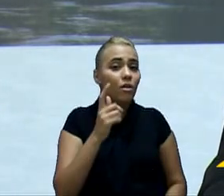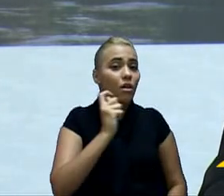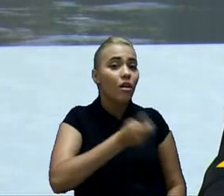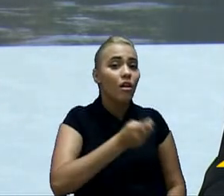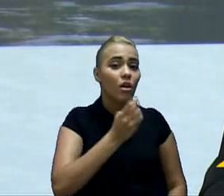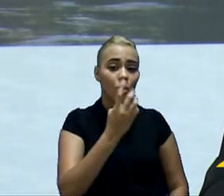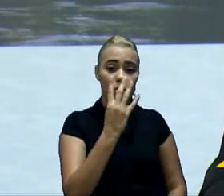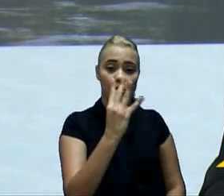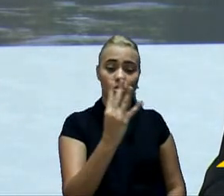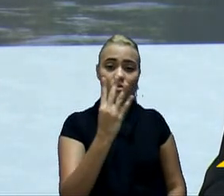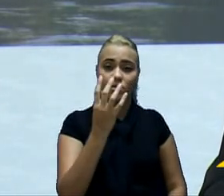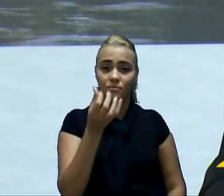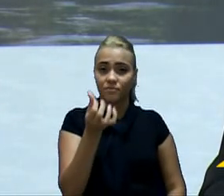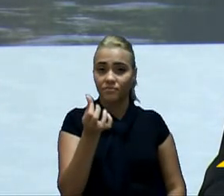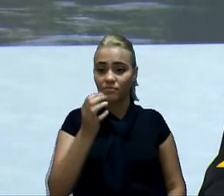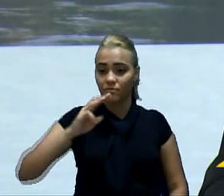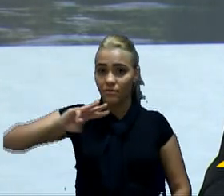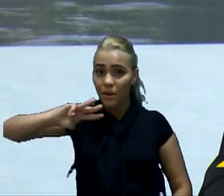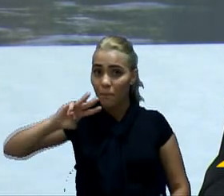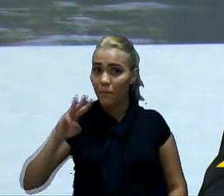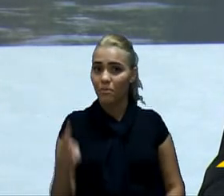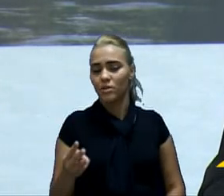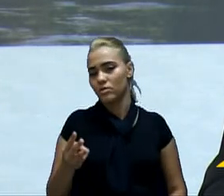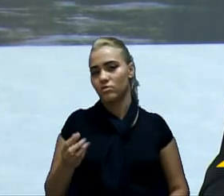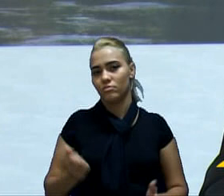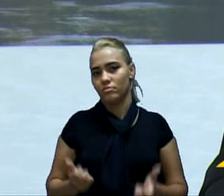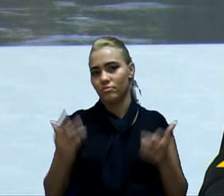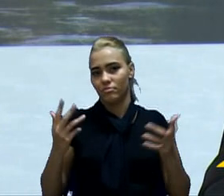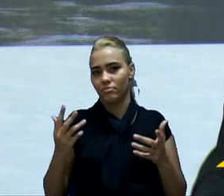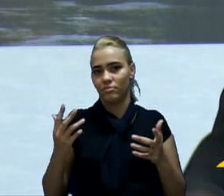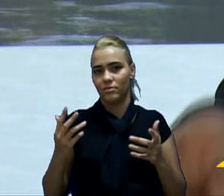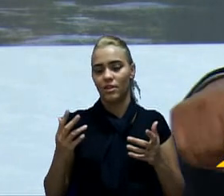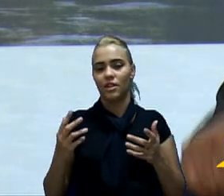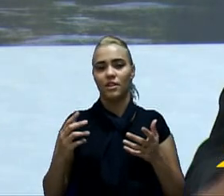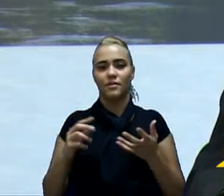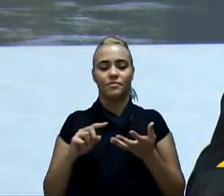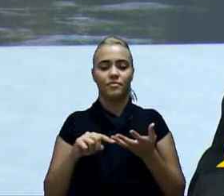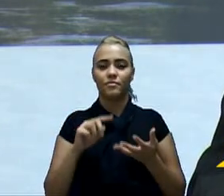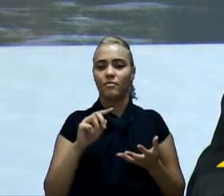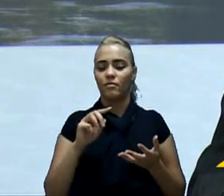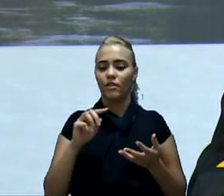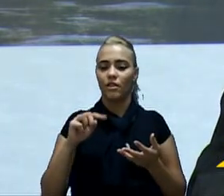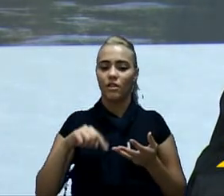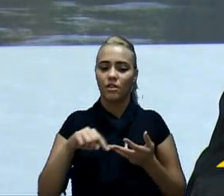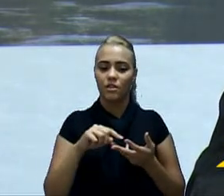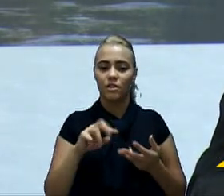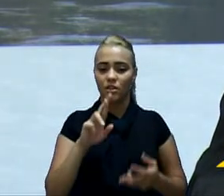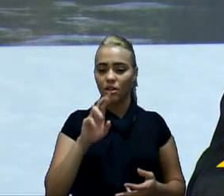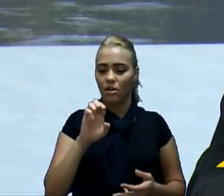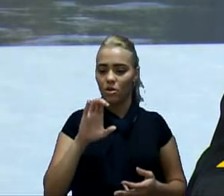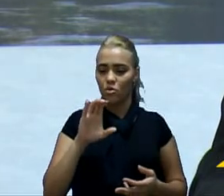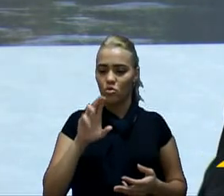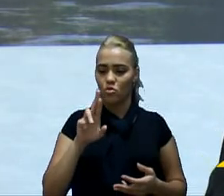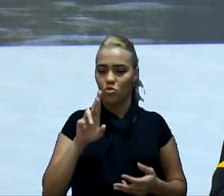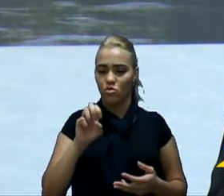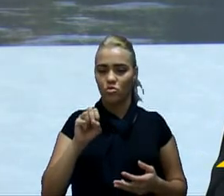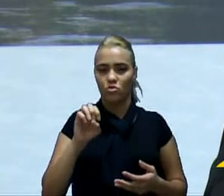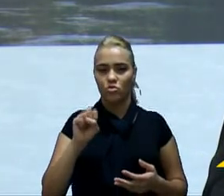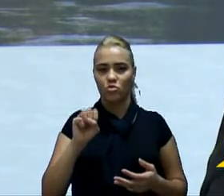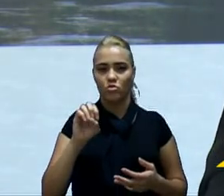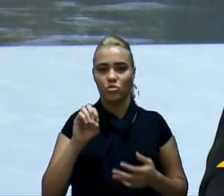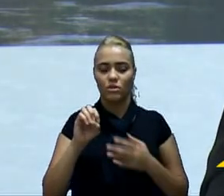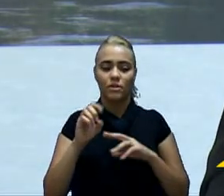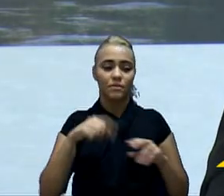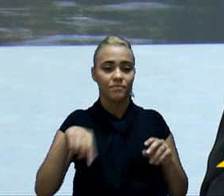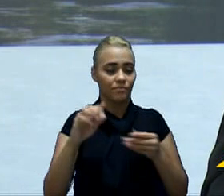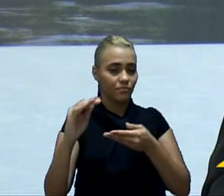46 milhões com recursos desse exercício, mas